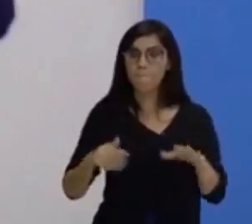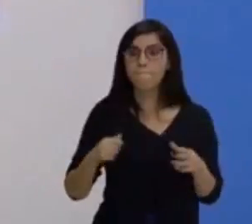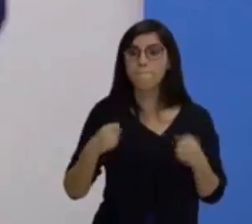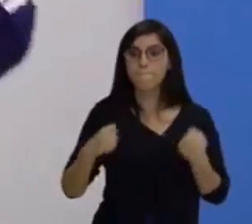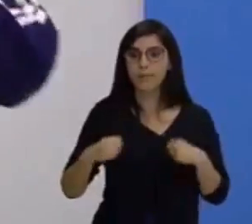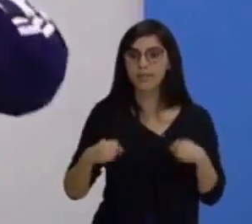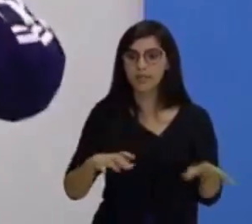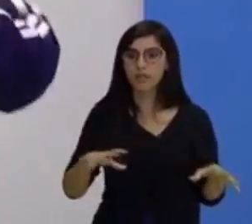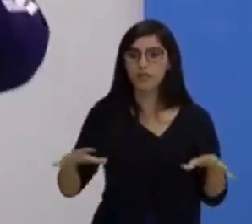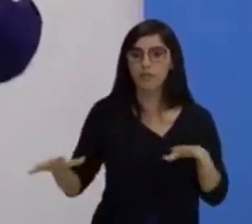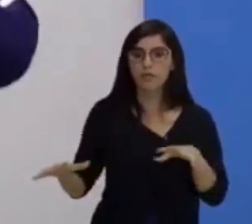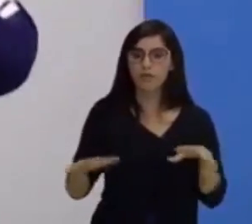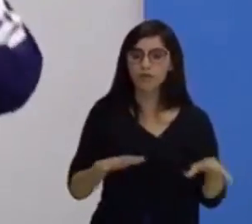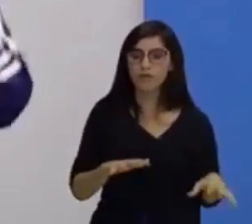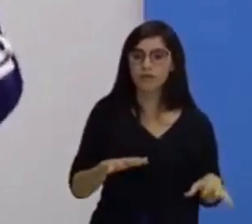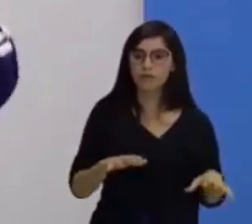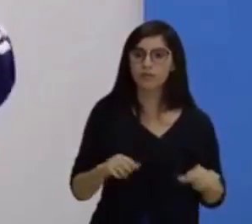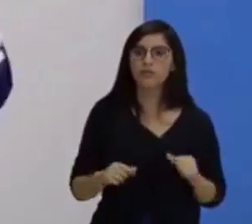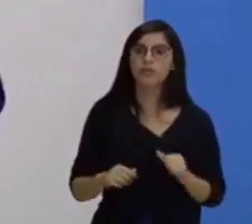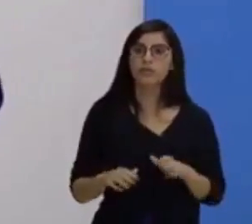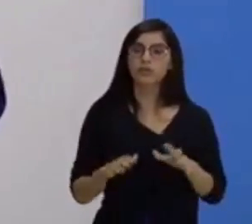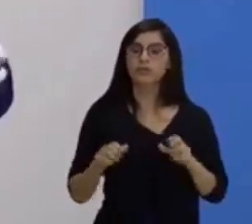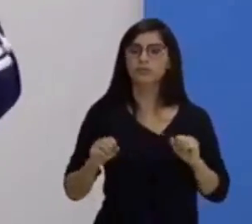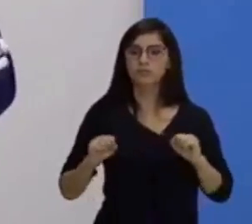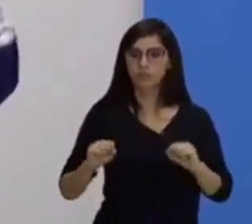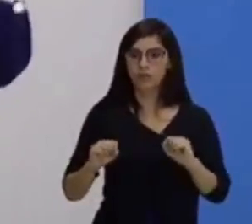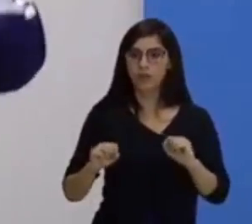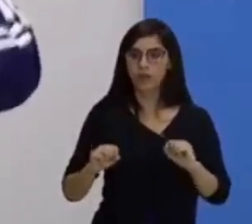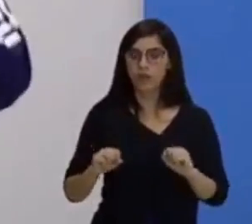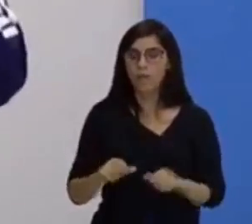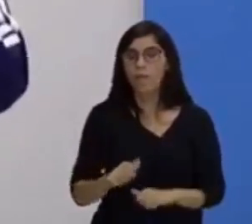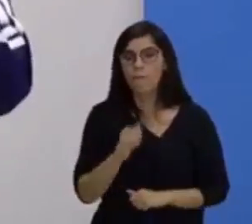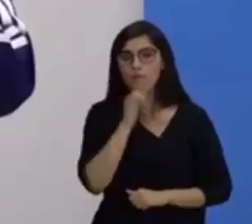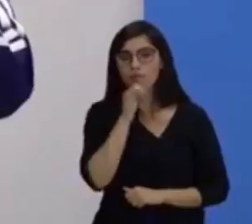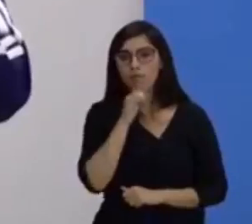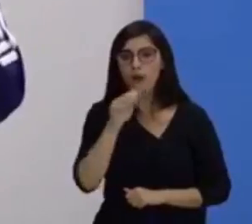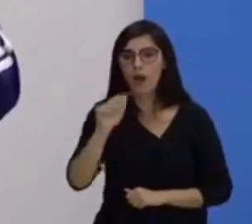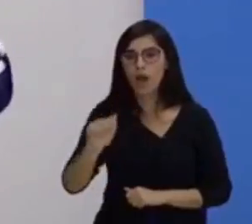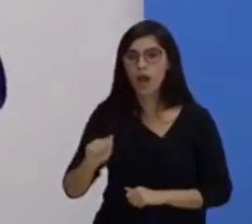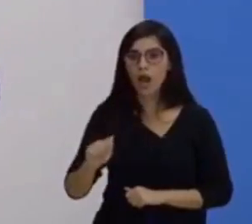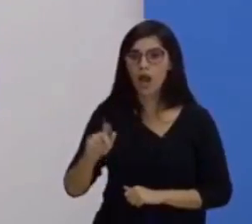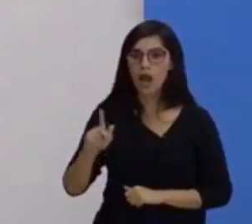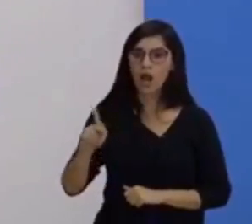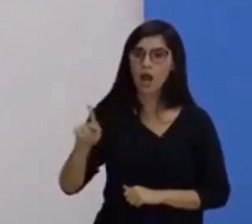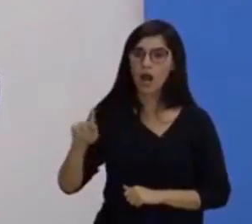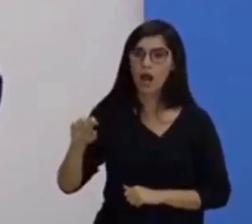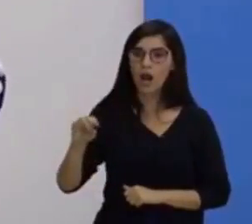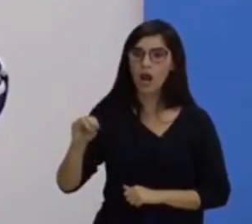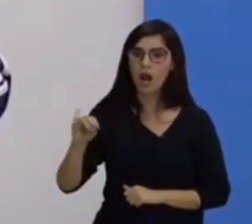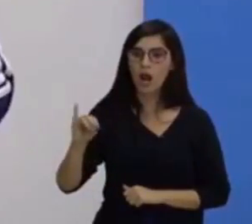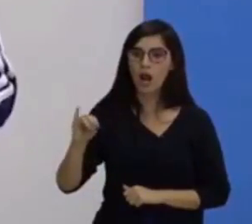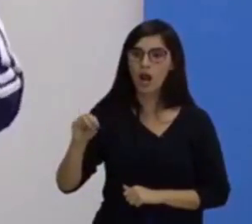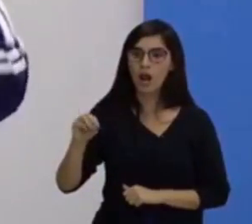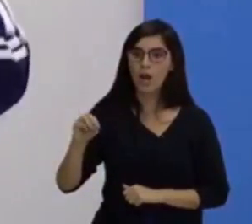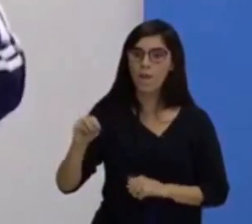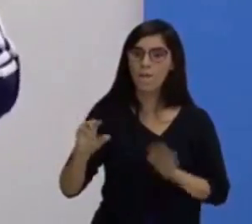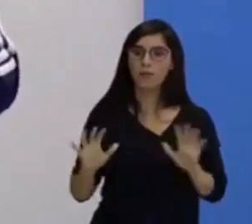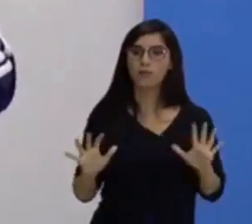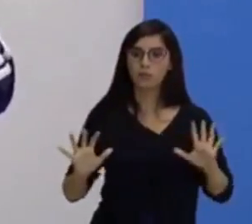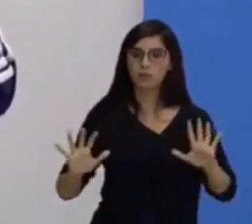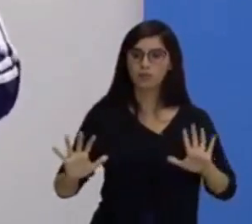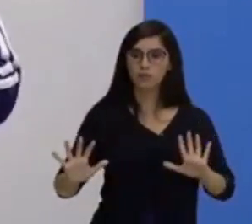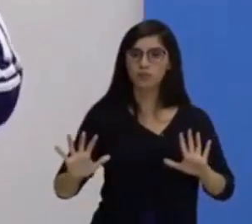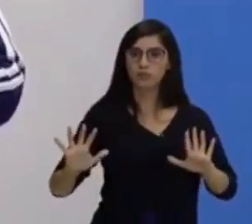que nós chamamos aí onde você está de apoio, nós chamamos aqui, até mesmo onde você está de flexão de braço,